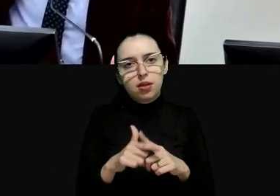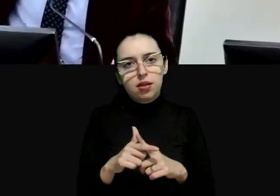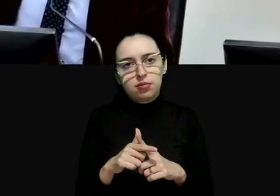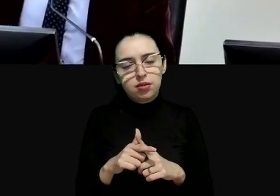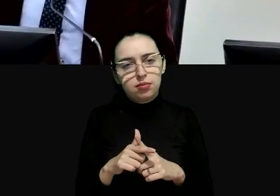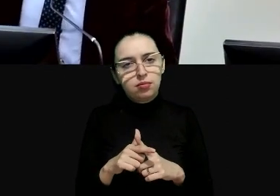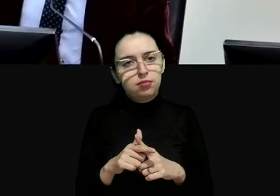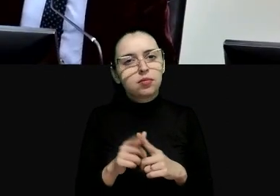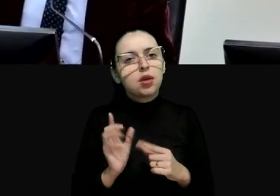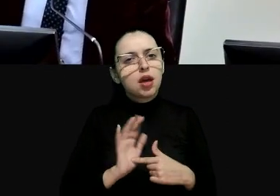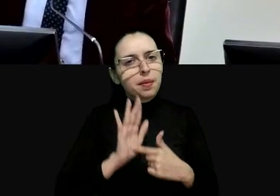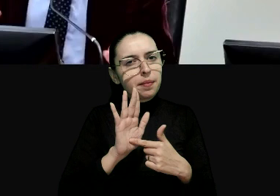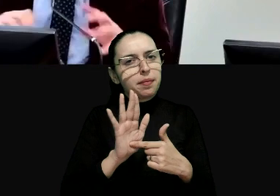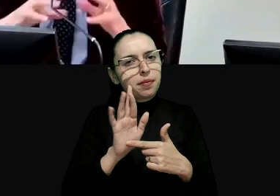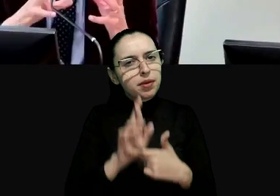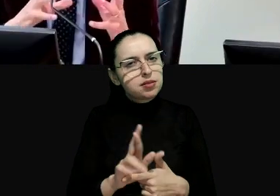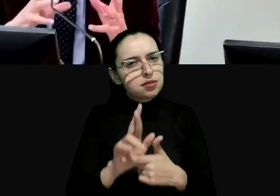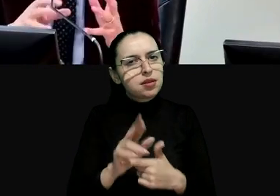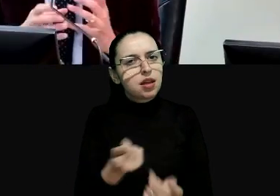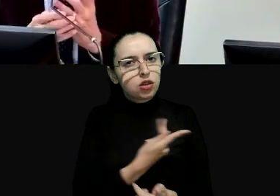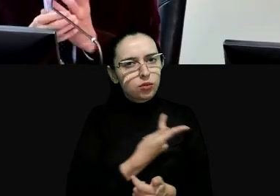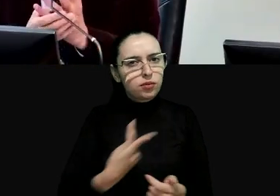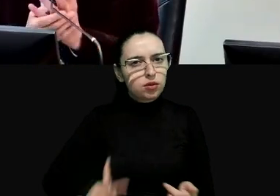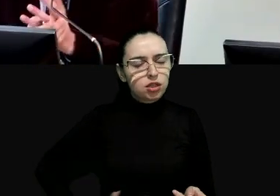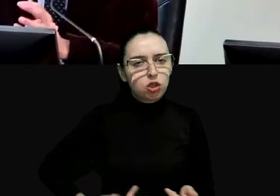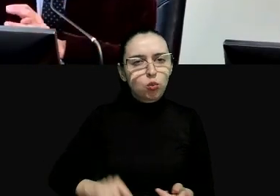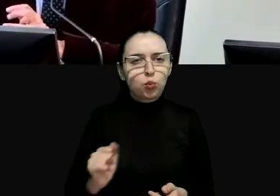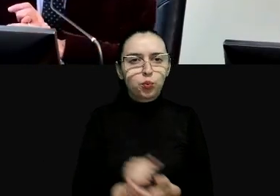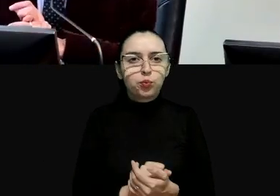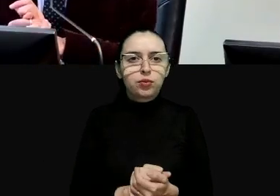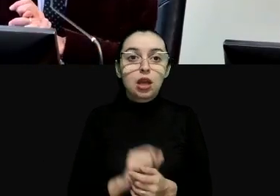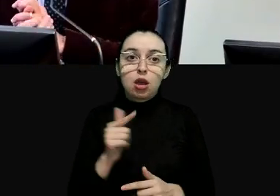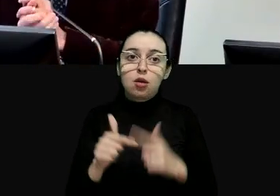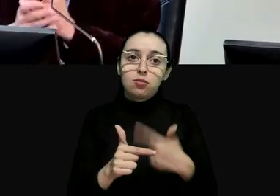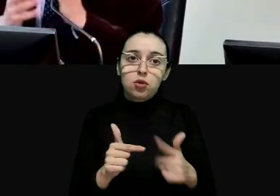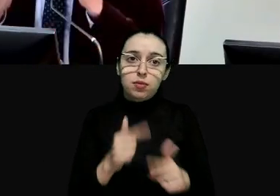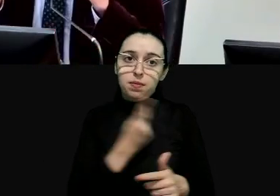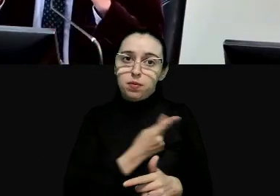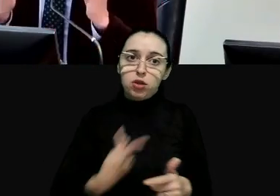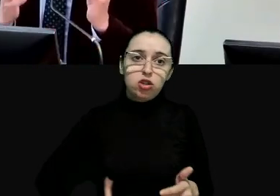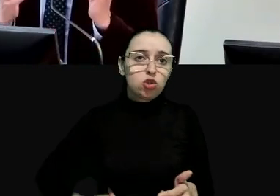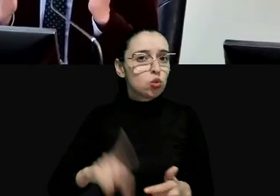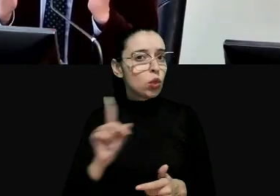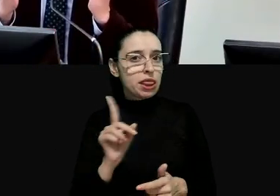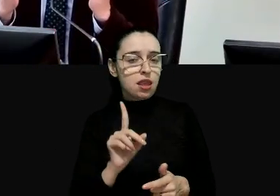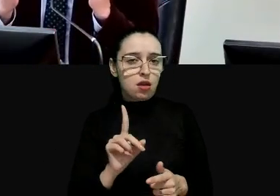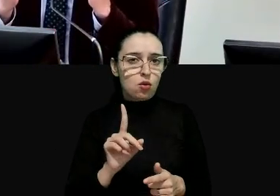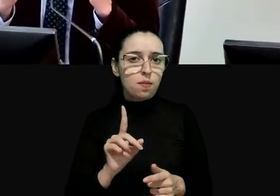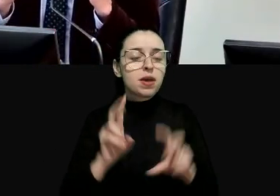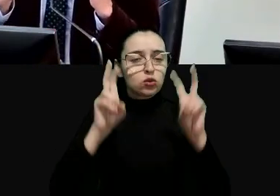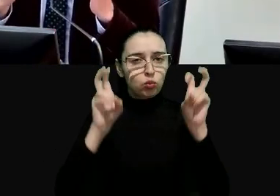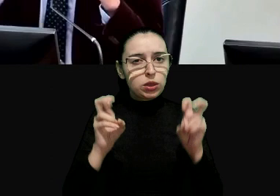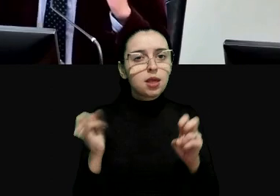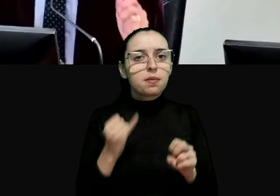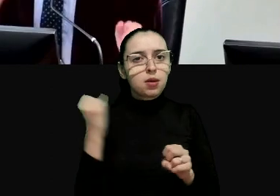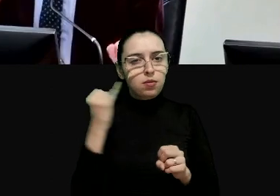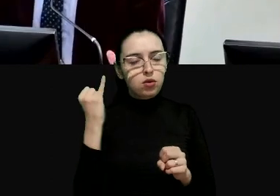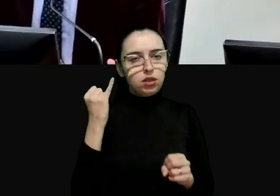para política não é um problema jurídico em cambio o